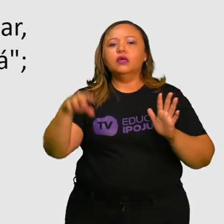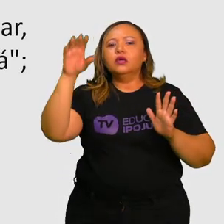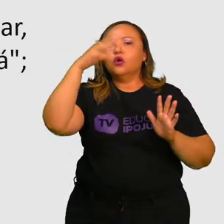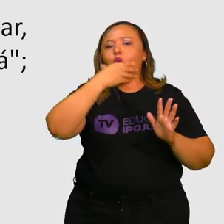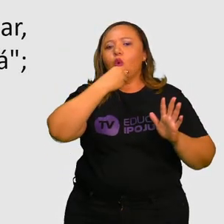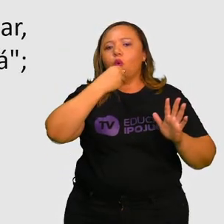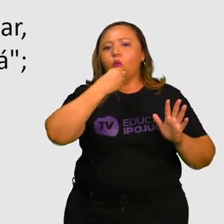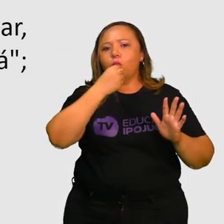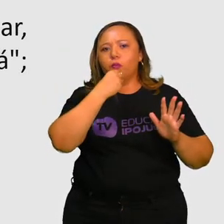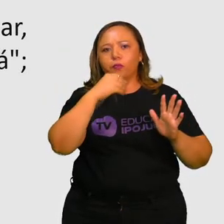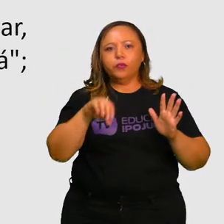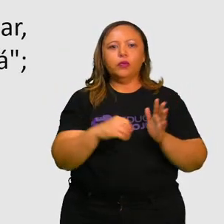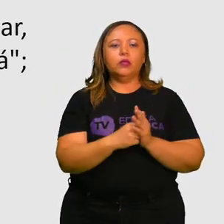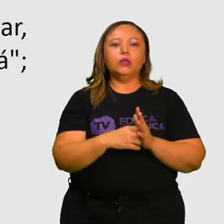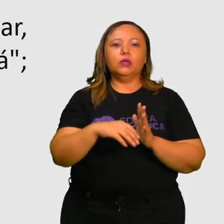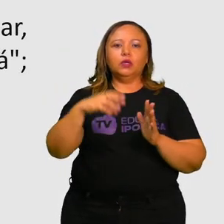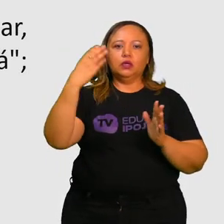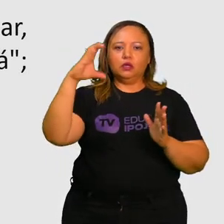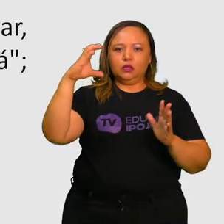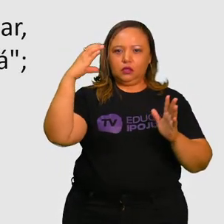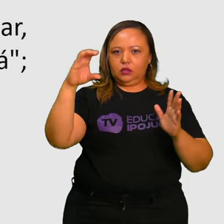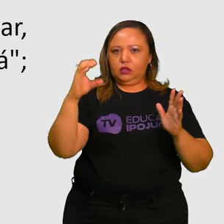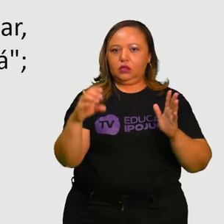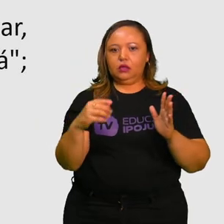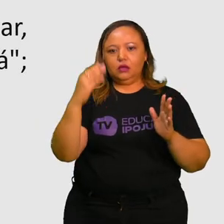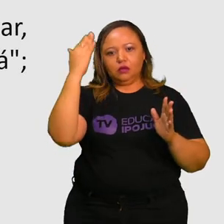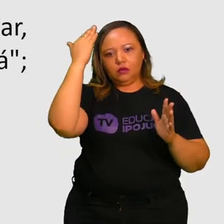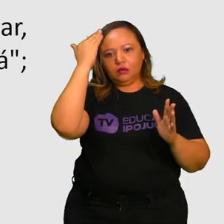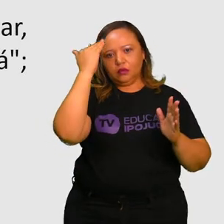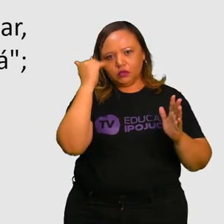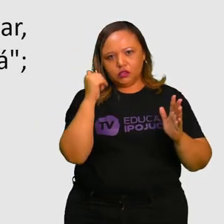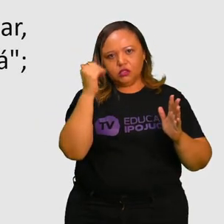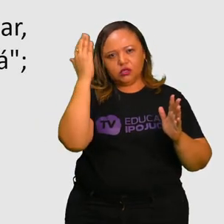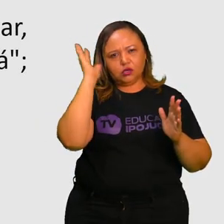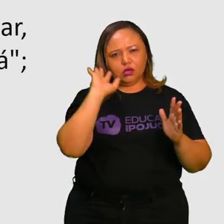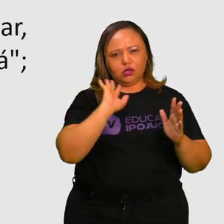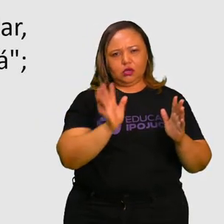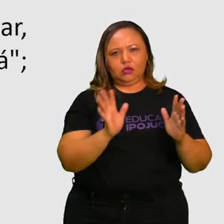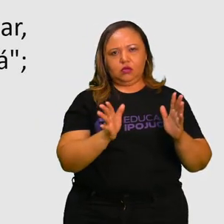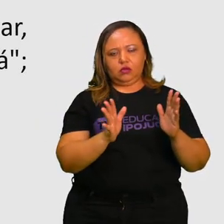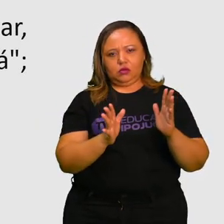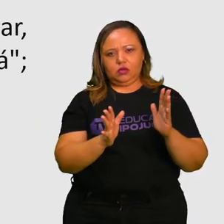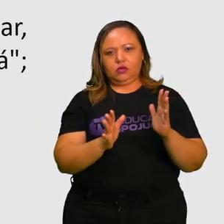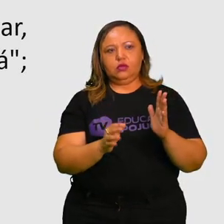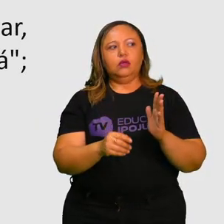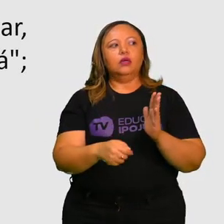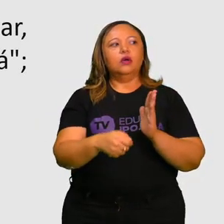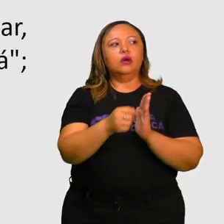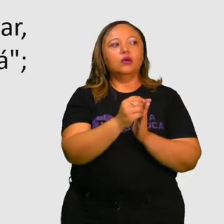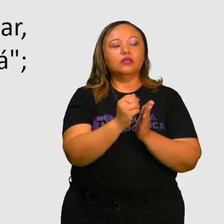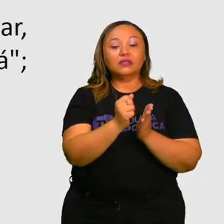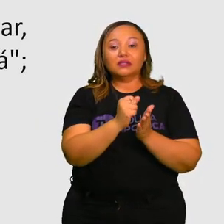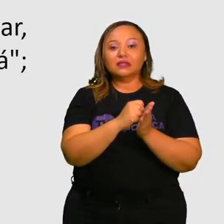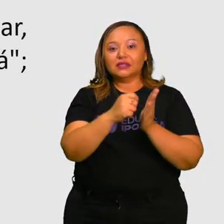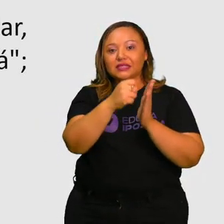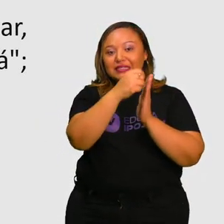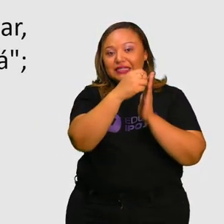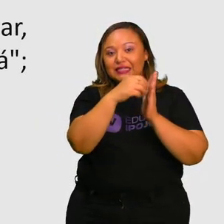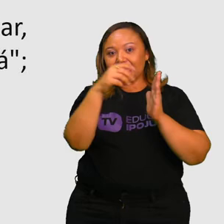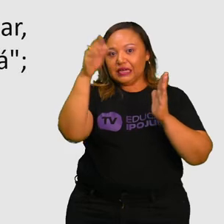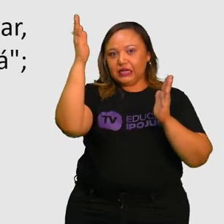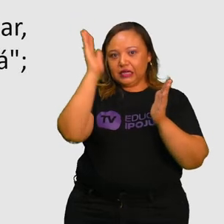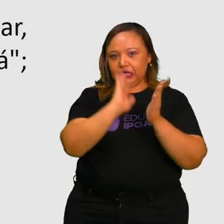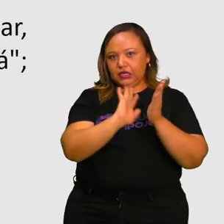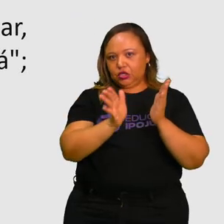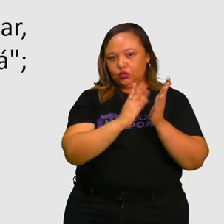Atribui significado de matemáticos às circunstâncias catastróficas, destacando. Se houver alguma possibilidade